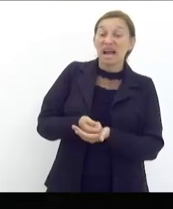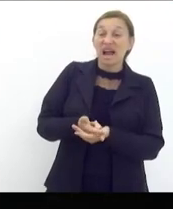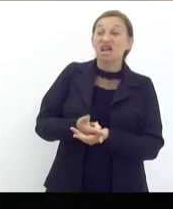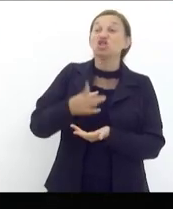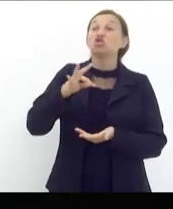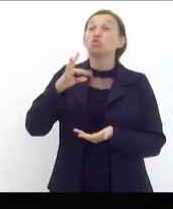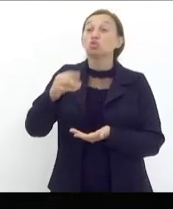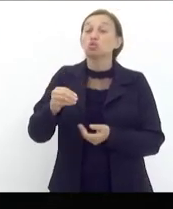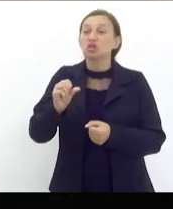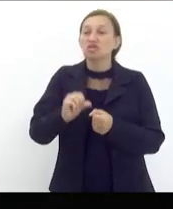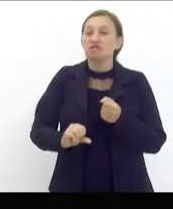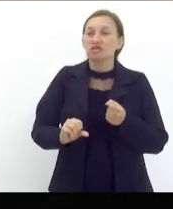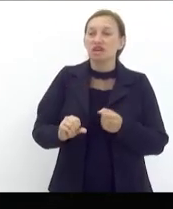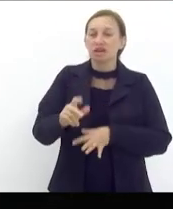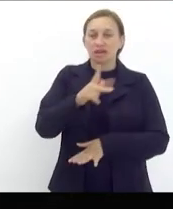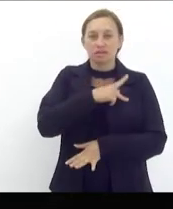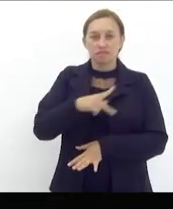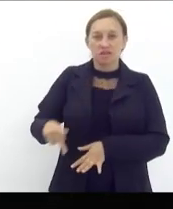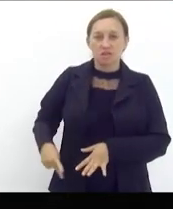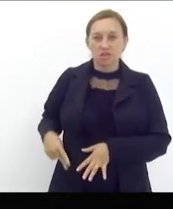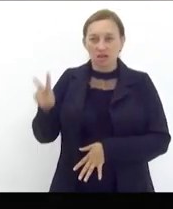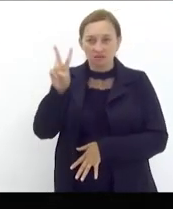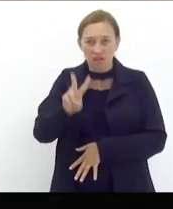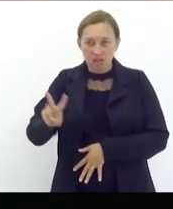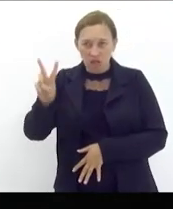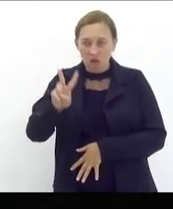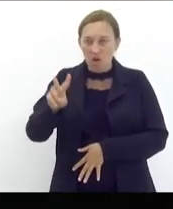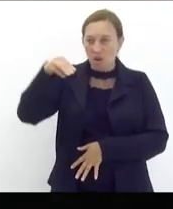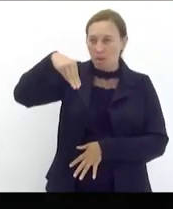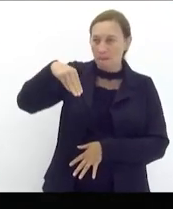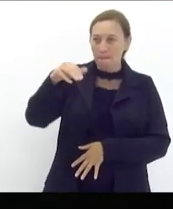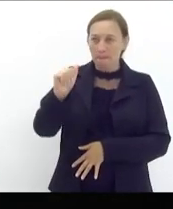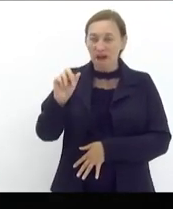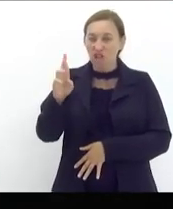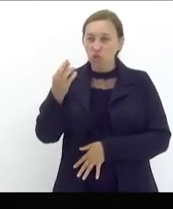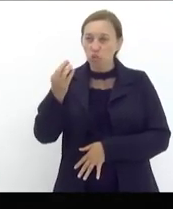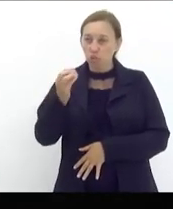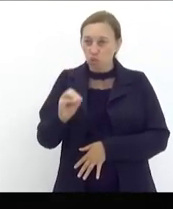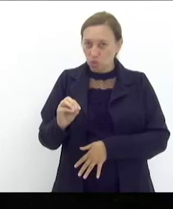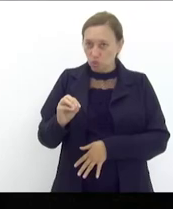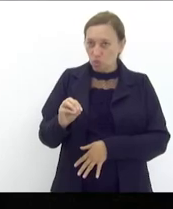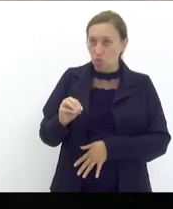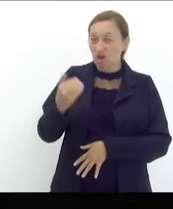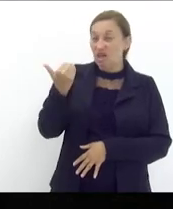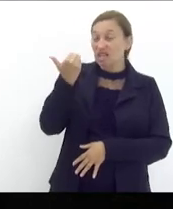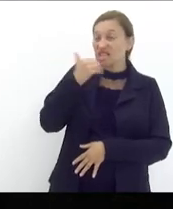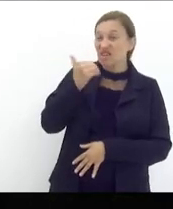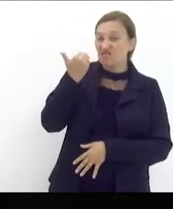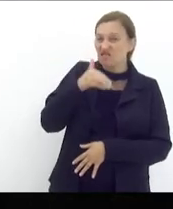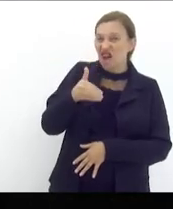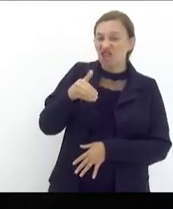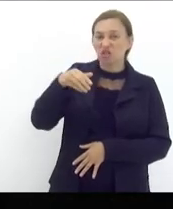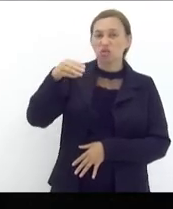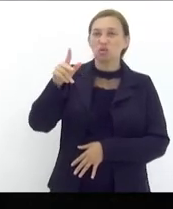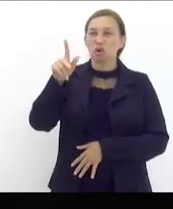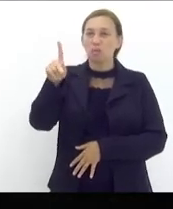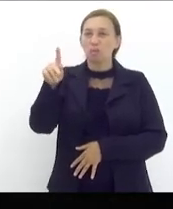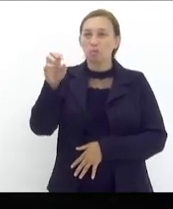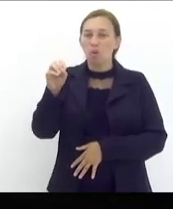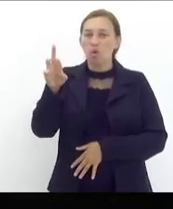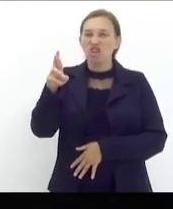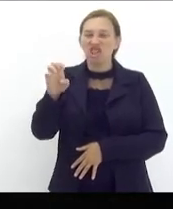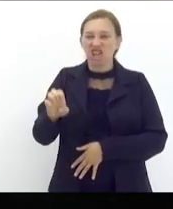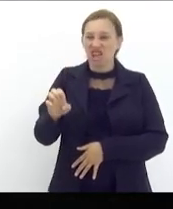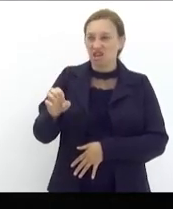esse presidente da Venezuela tal de Maduro e de Maduro não tem nada esse cara é podre é podre